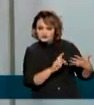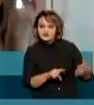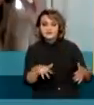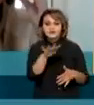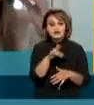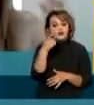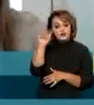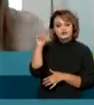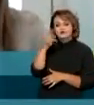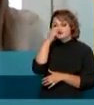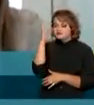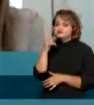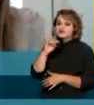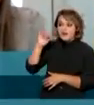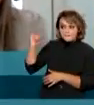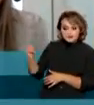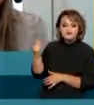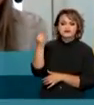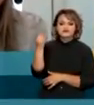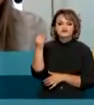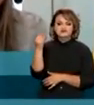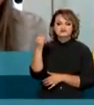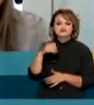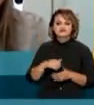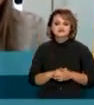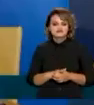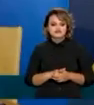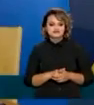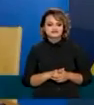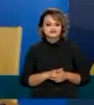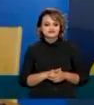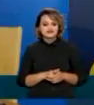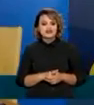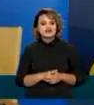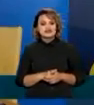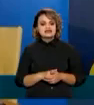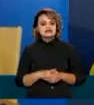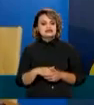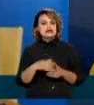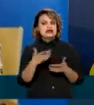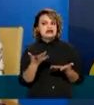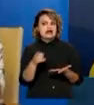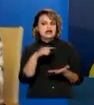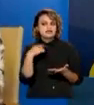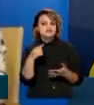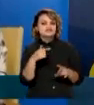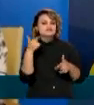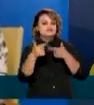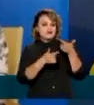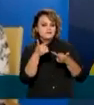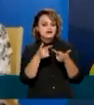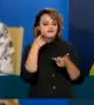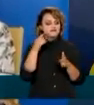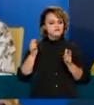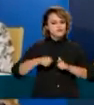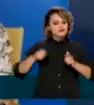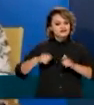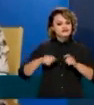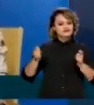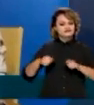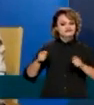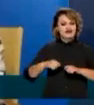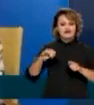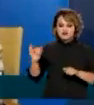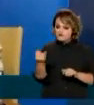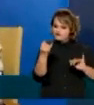país sejam reconhecidas como geoparques. É justamente a gente poder trabalhar esse potencial de forma